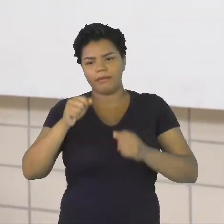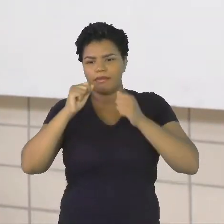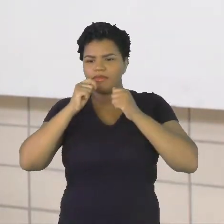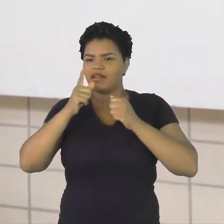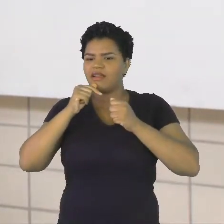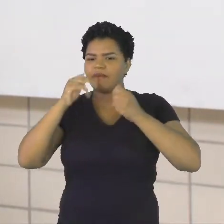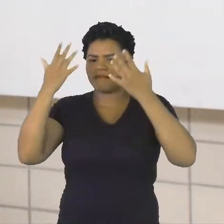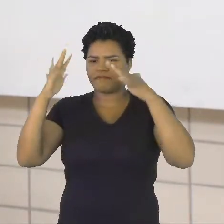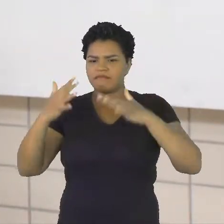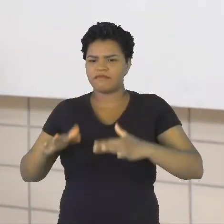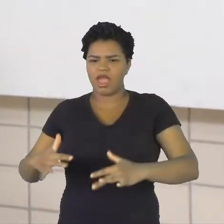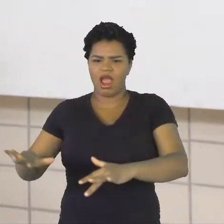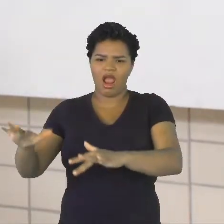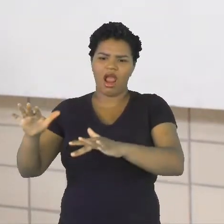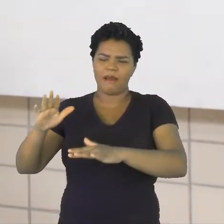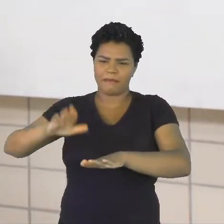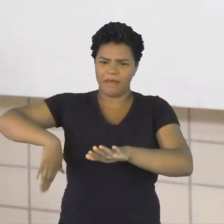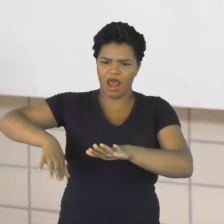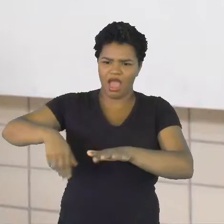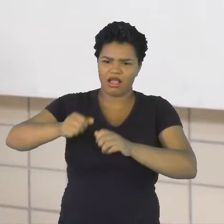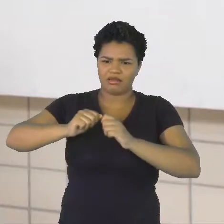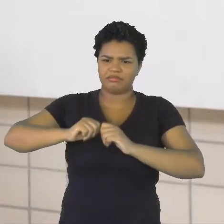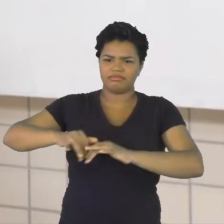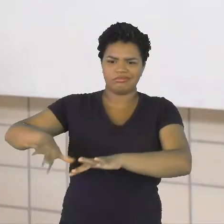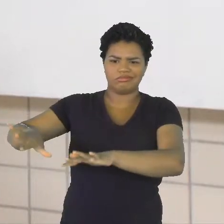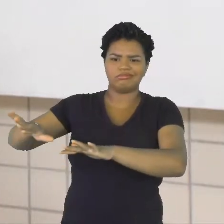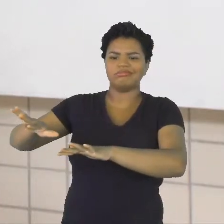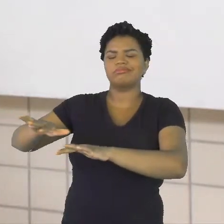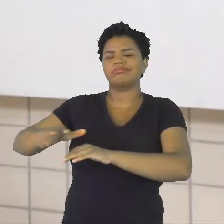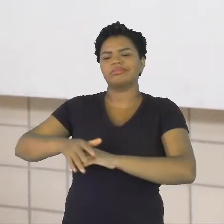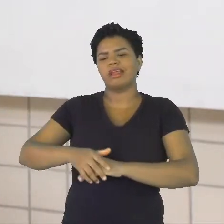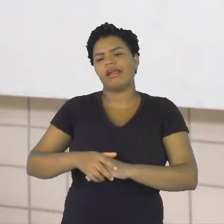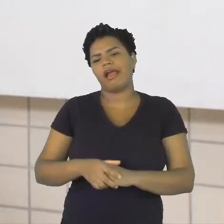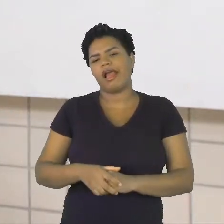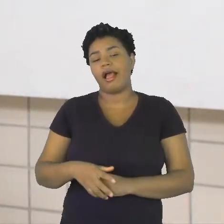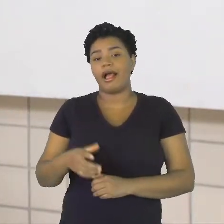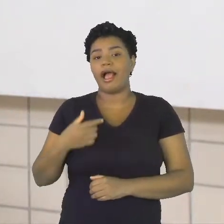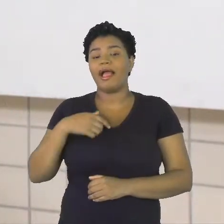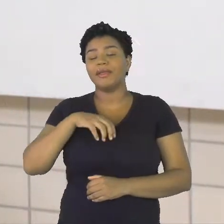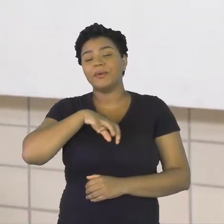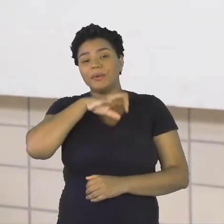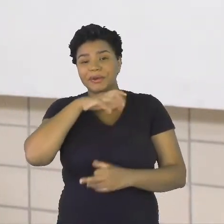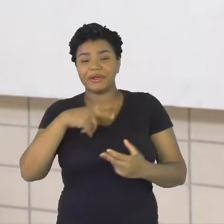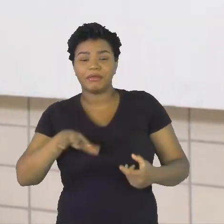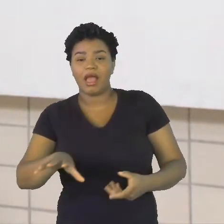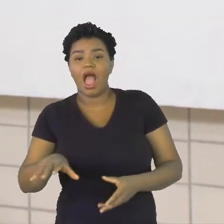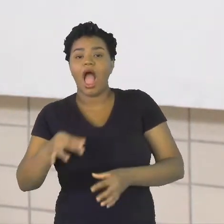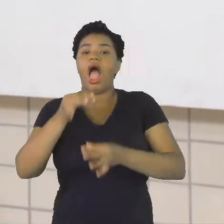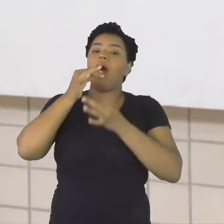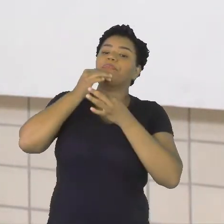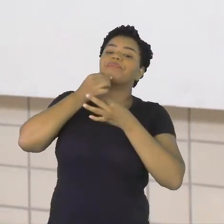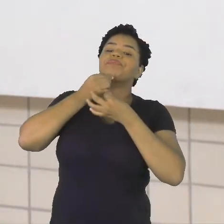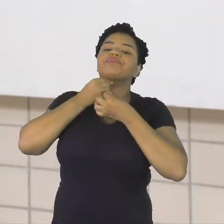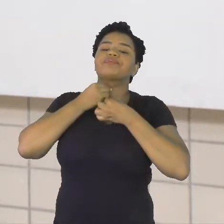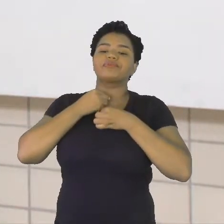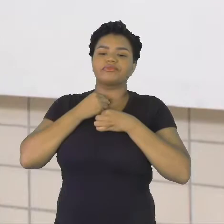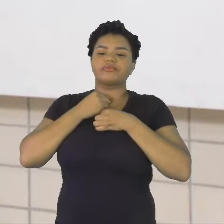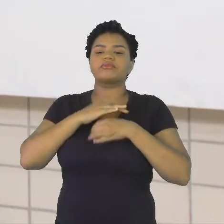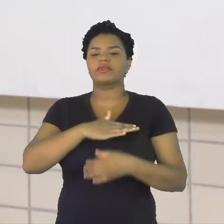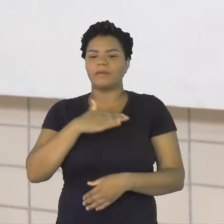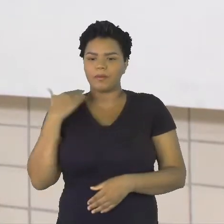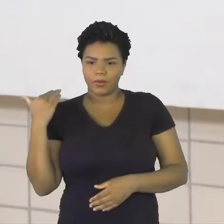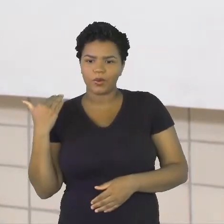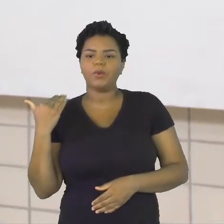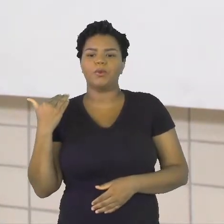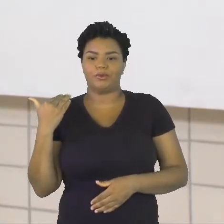nas praias e os animais daquele lugar acabam ingerindo, engolindo e morrendo. A gente